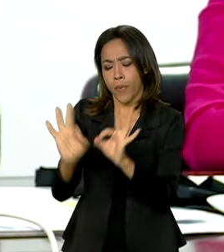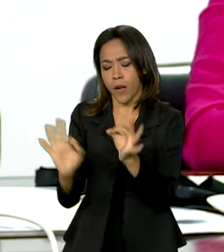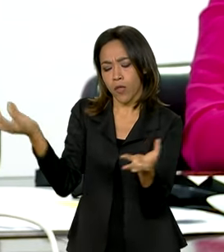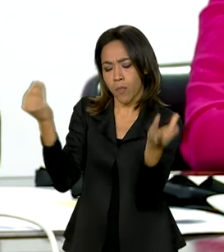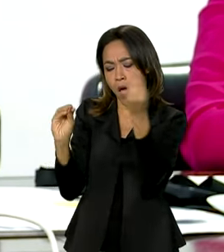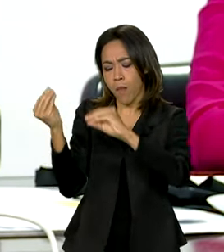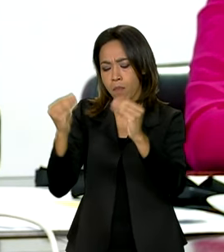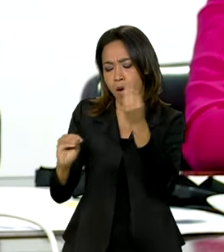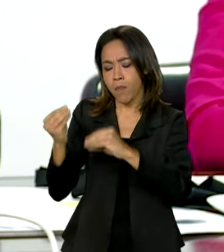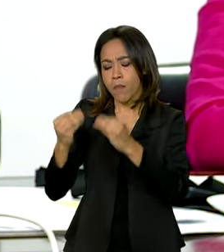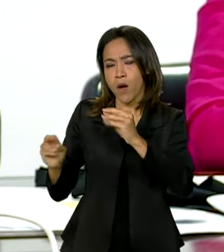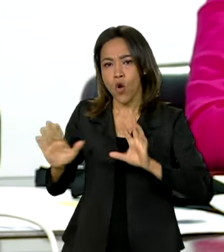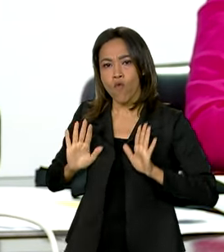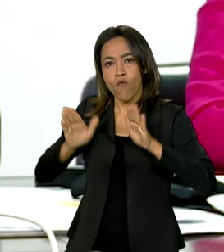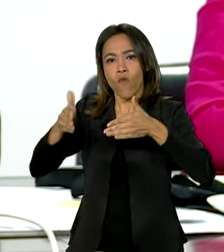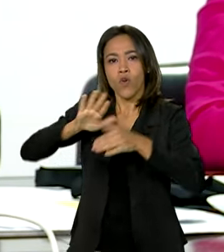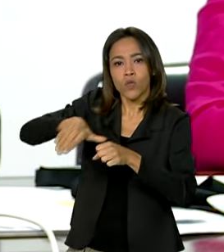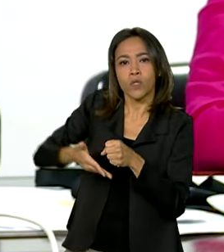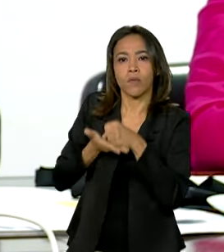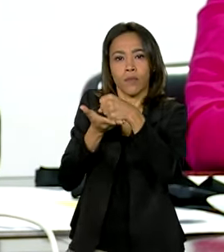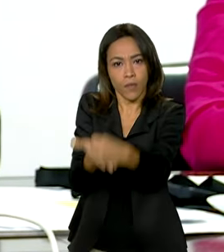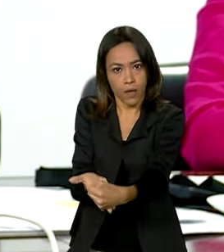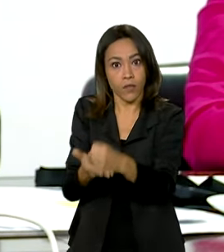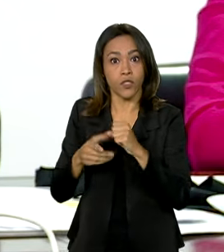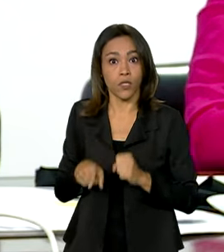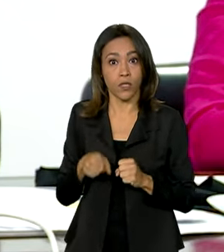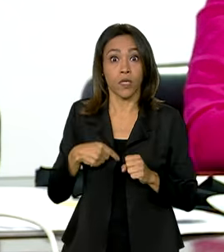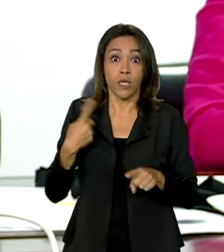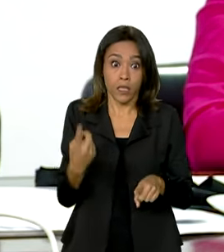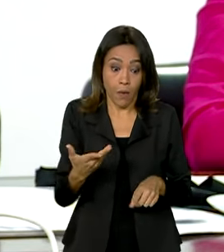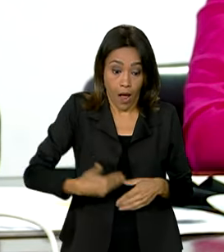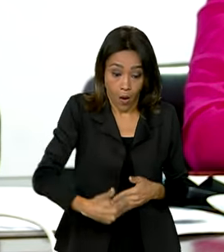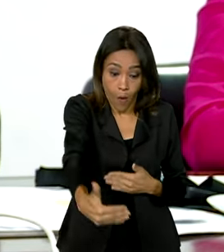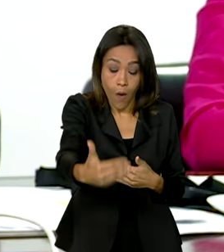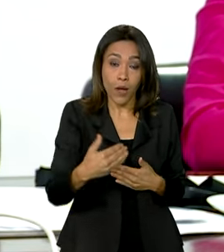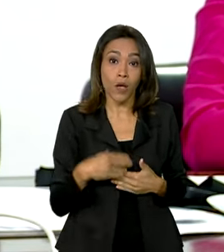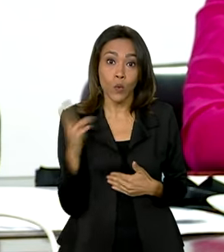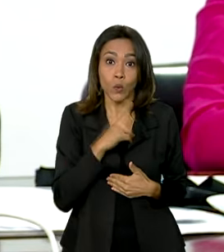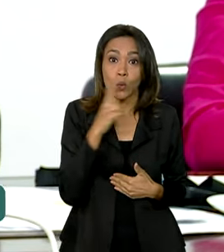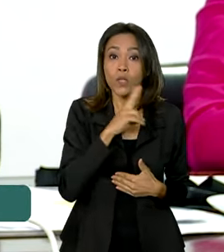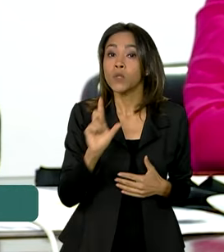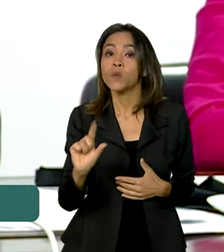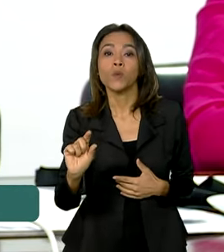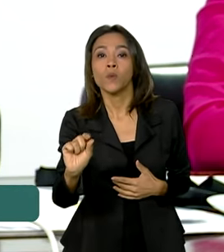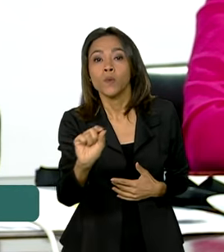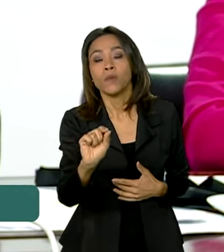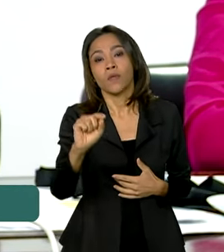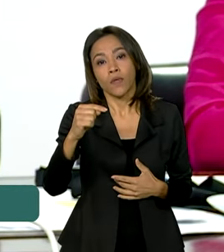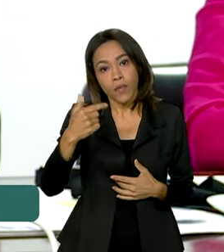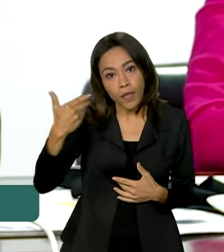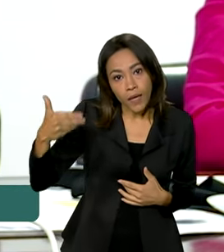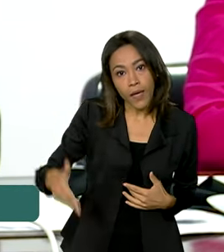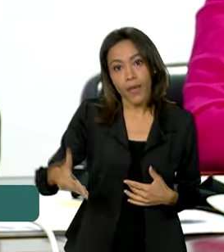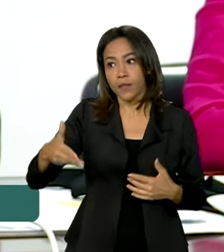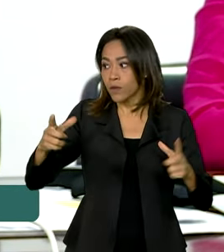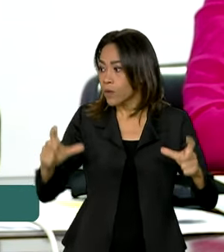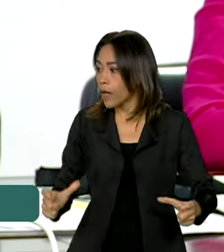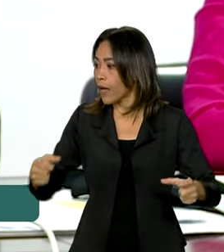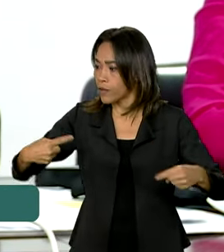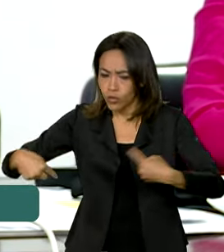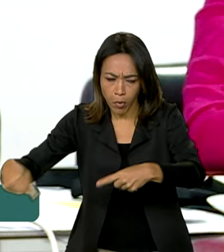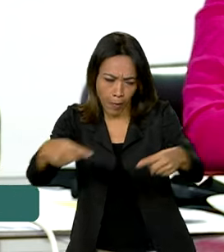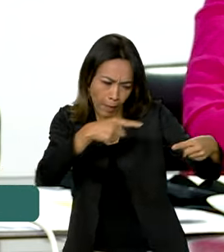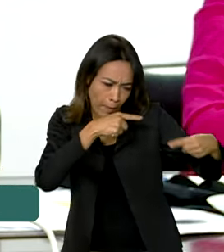a nossa expectativa, para além das ações imediatas agora, é que esse espaço do Conselhão seja